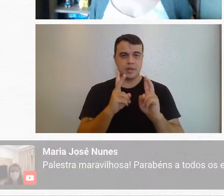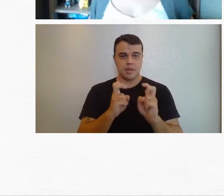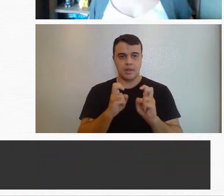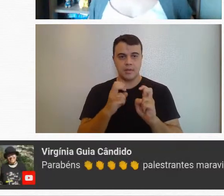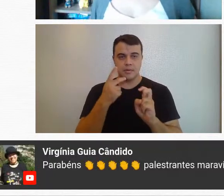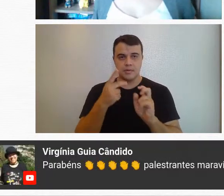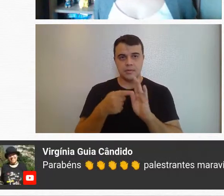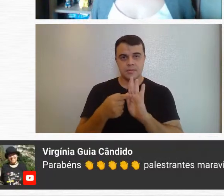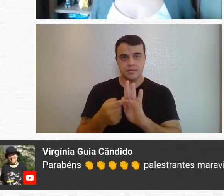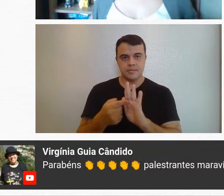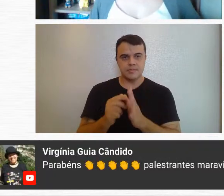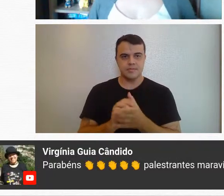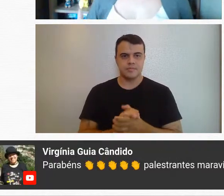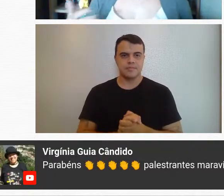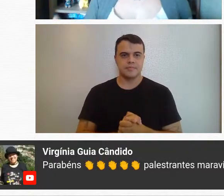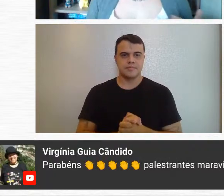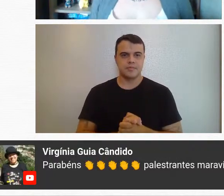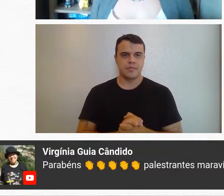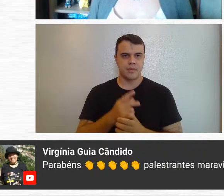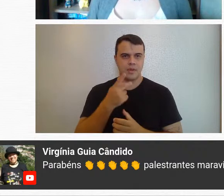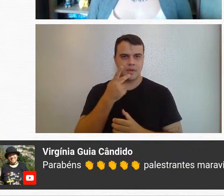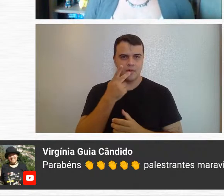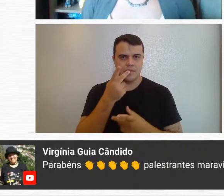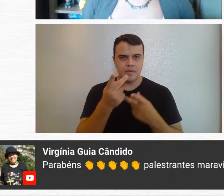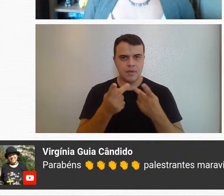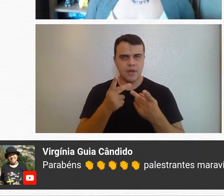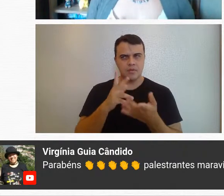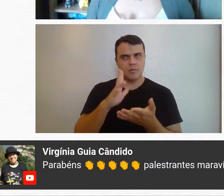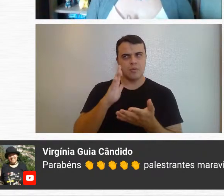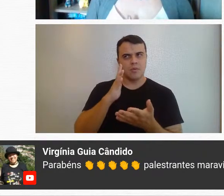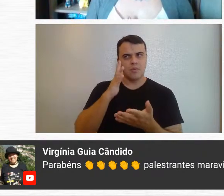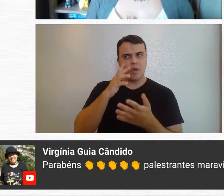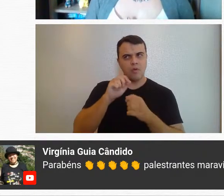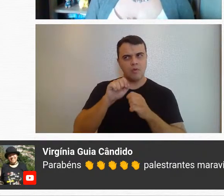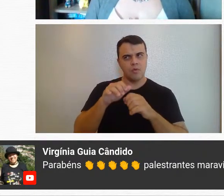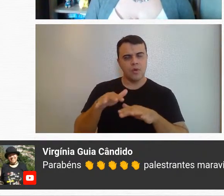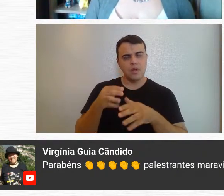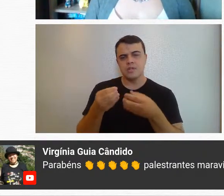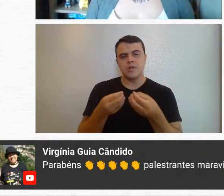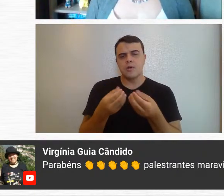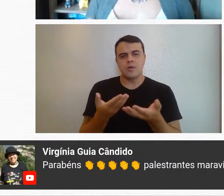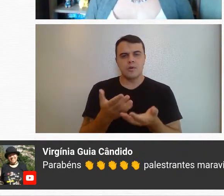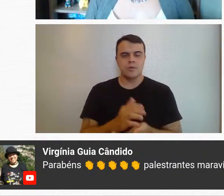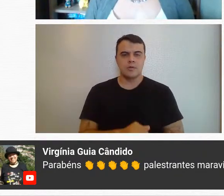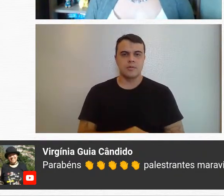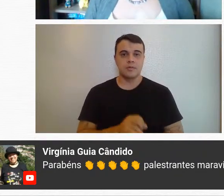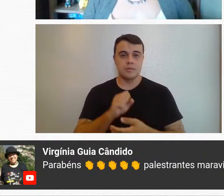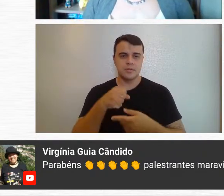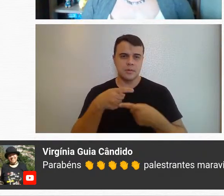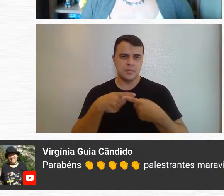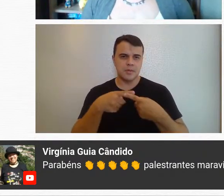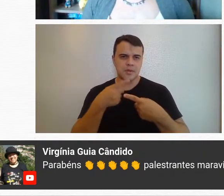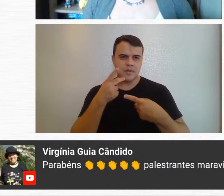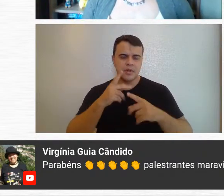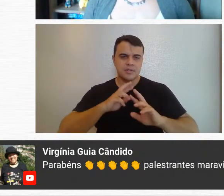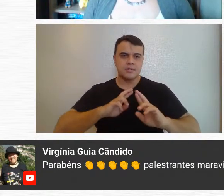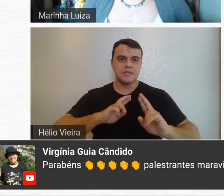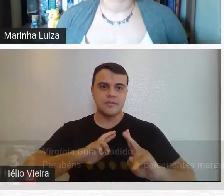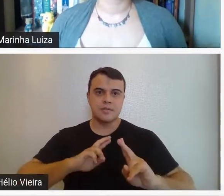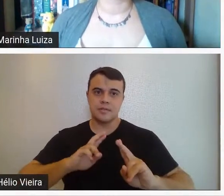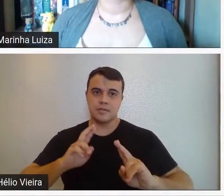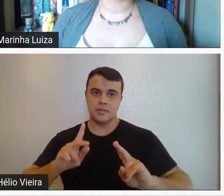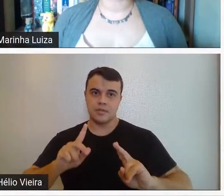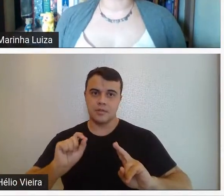apresentação, essa era uma influência forte, como é que isso se dava? era um traço que diferenciava um